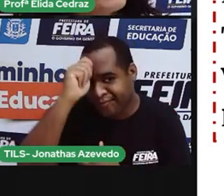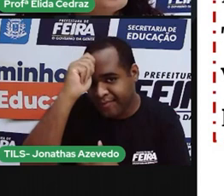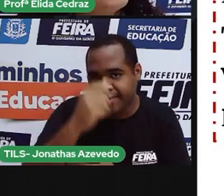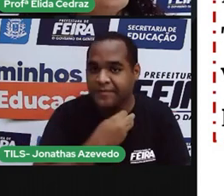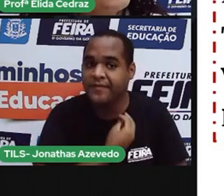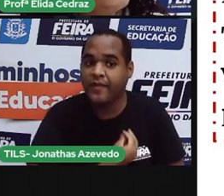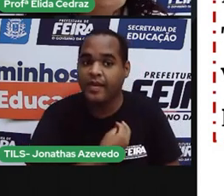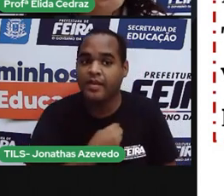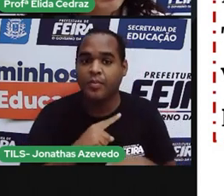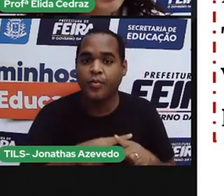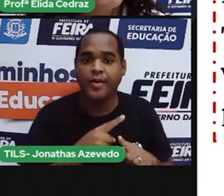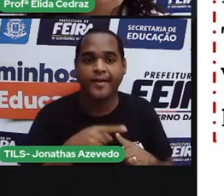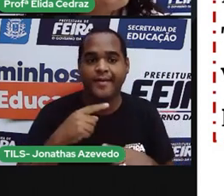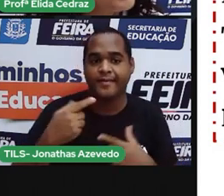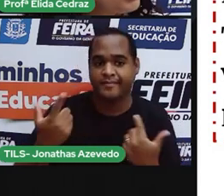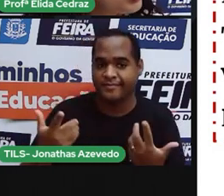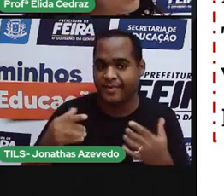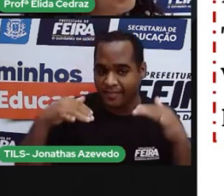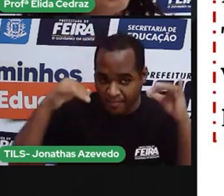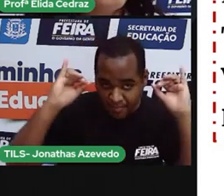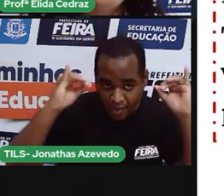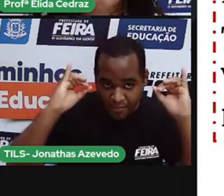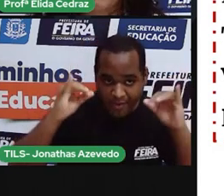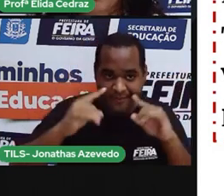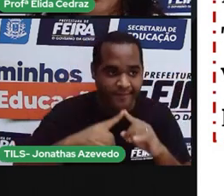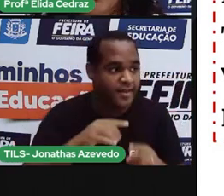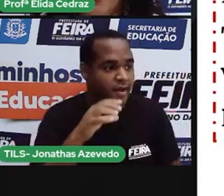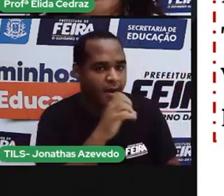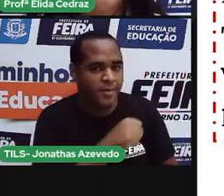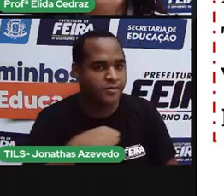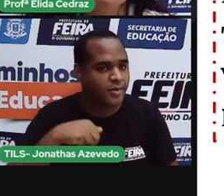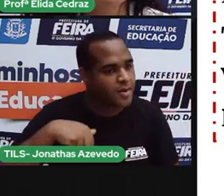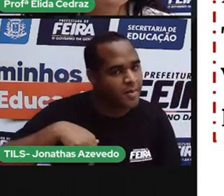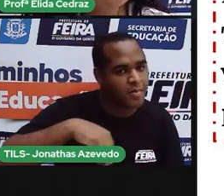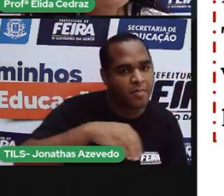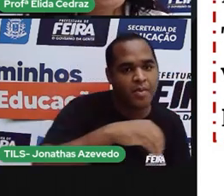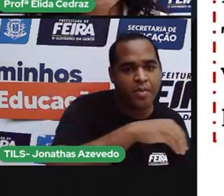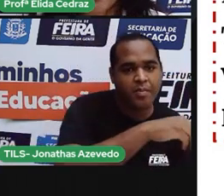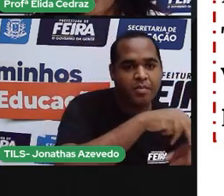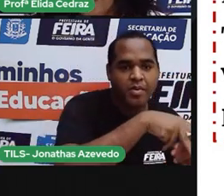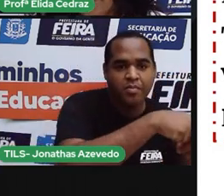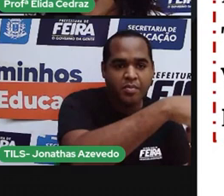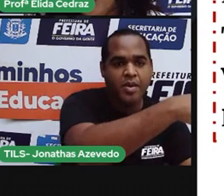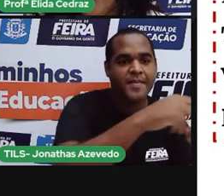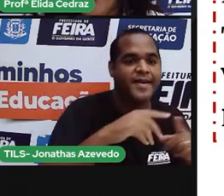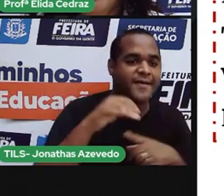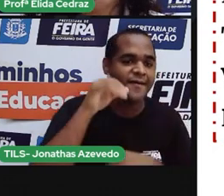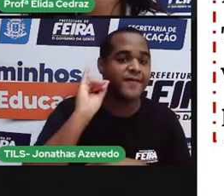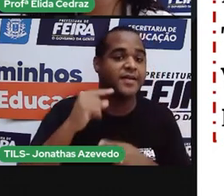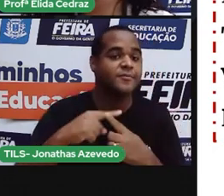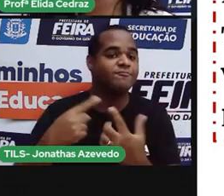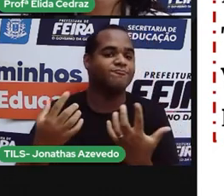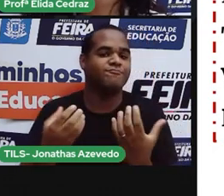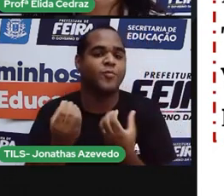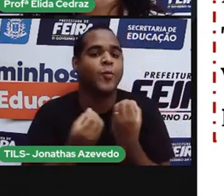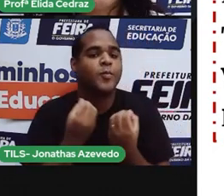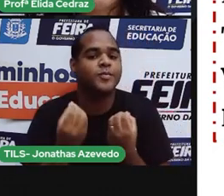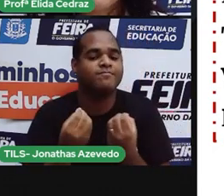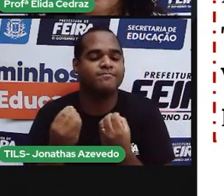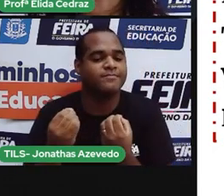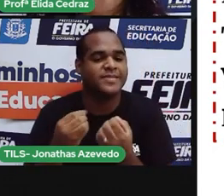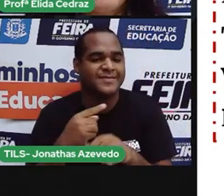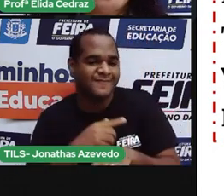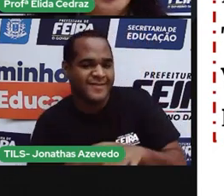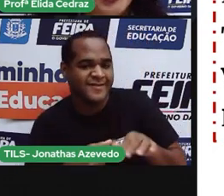pastoreando gado, quando eles estão correndo atrás do gado, evita deles se machucar. E essa